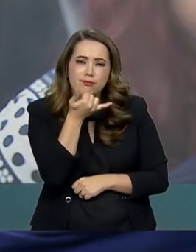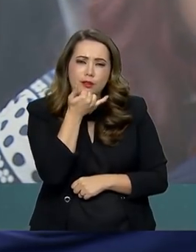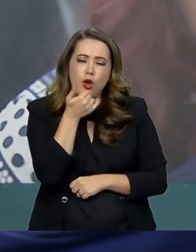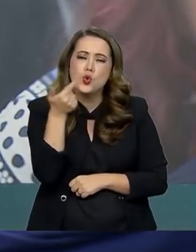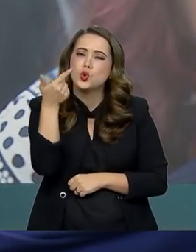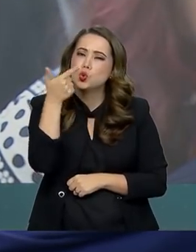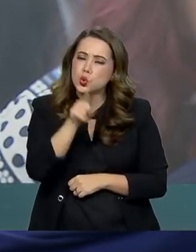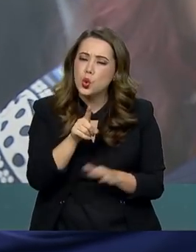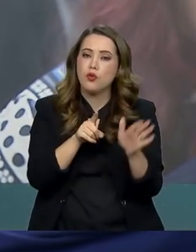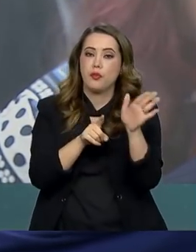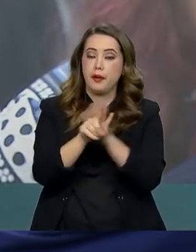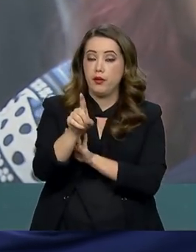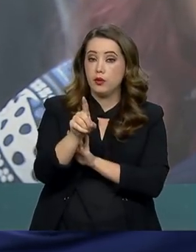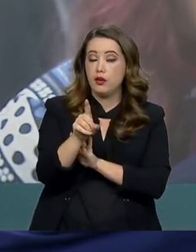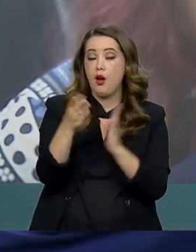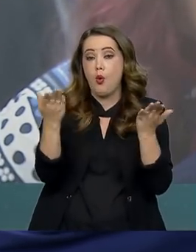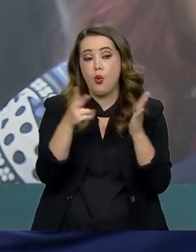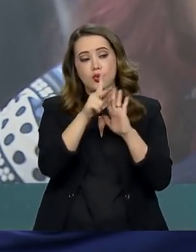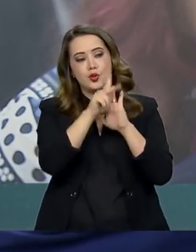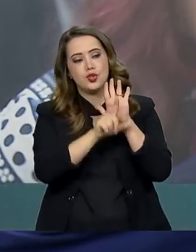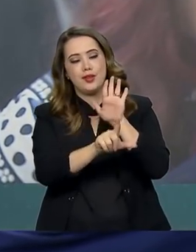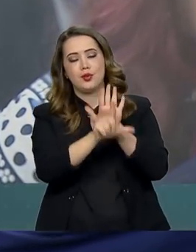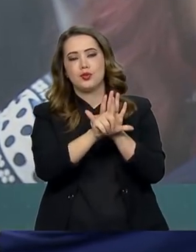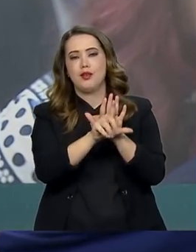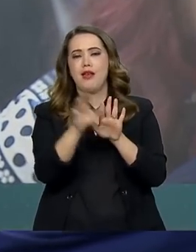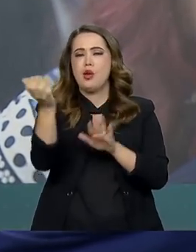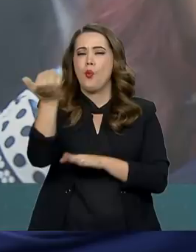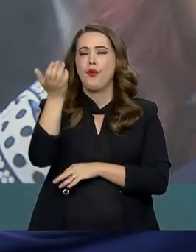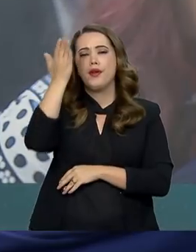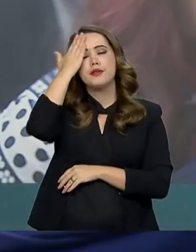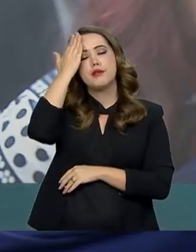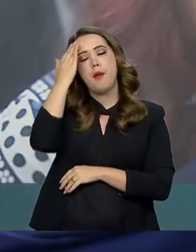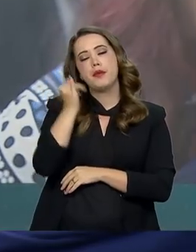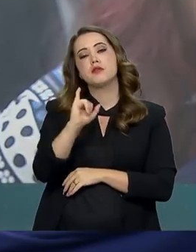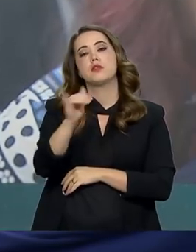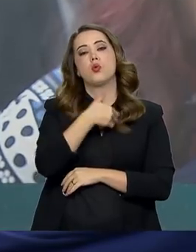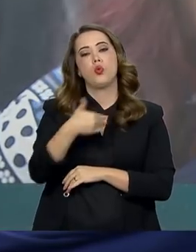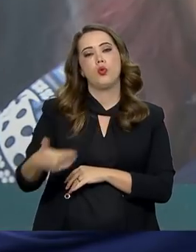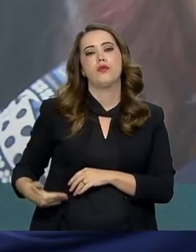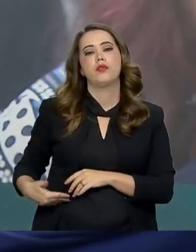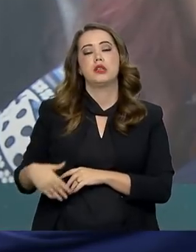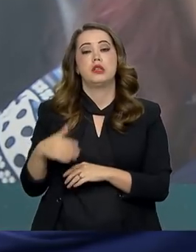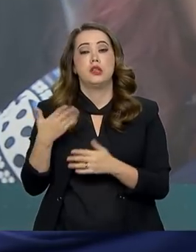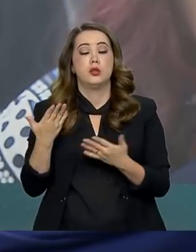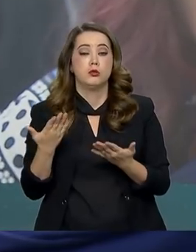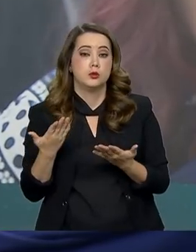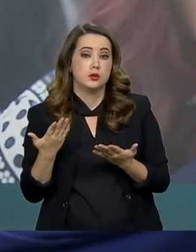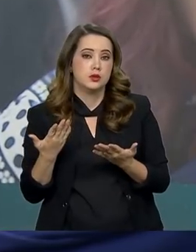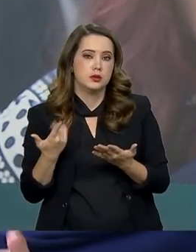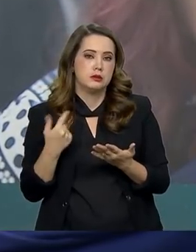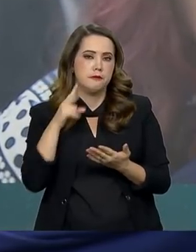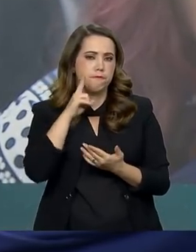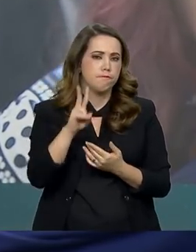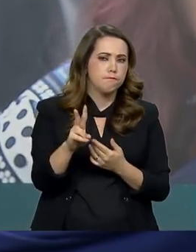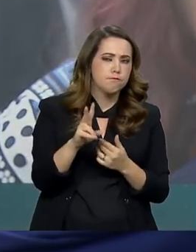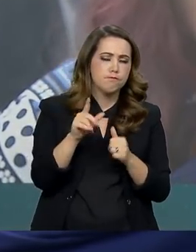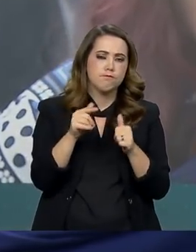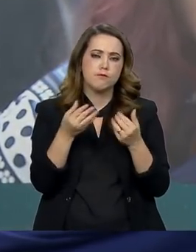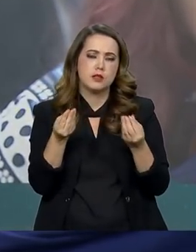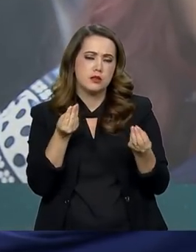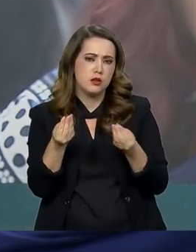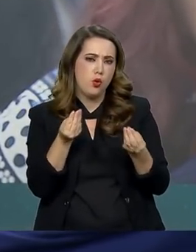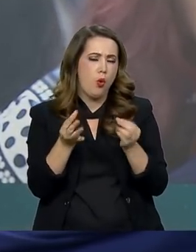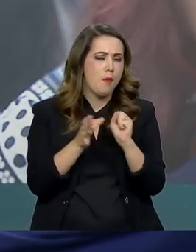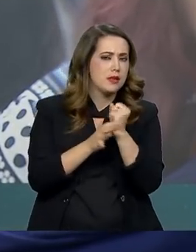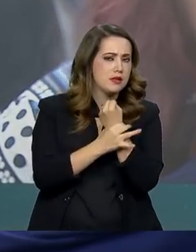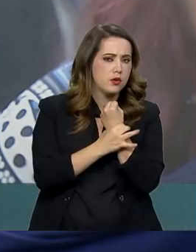de lei enviado hoje. Eu queria saber se o governo fez alguma consideração a respeito da